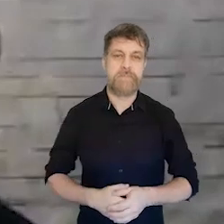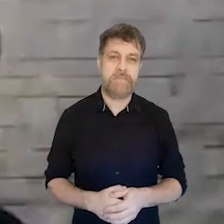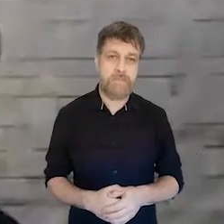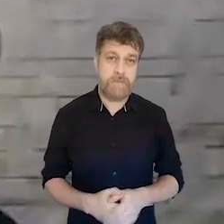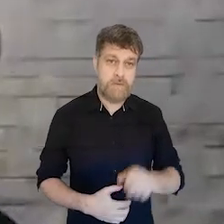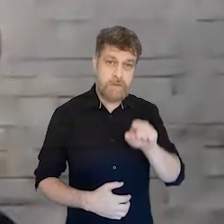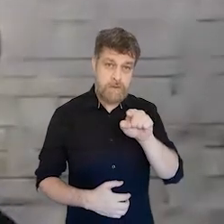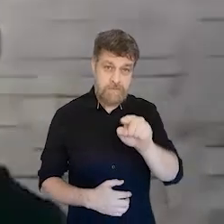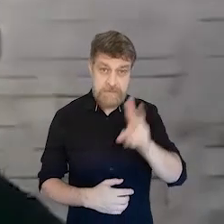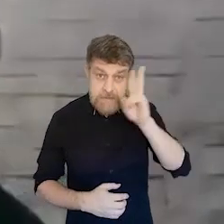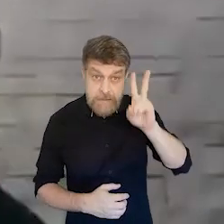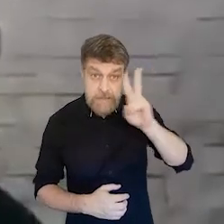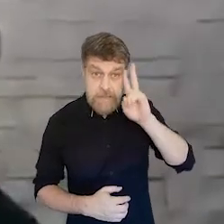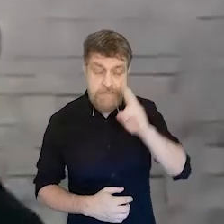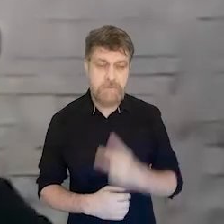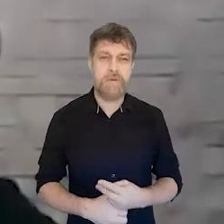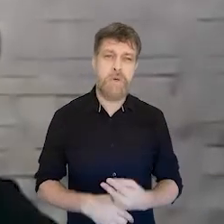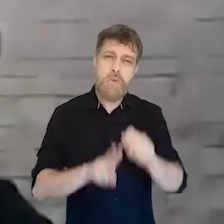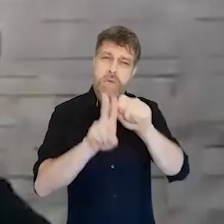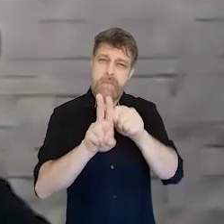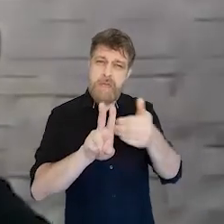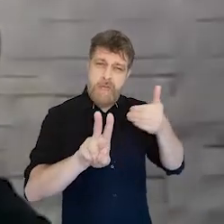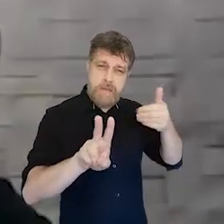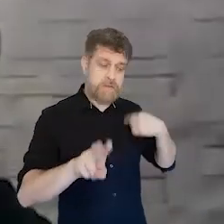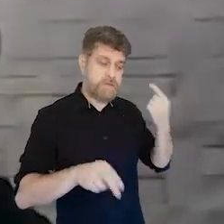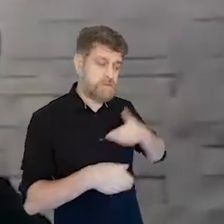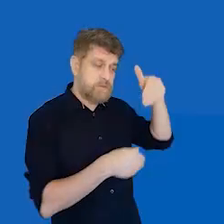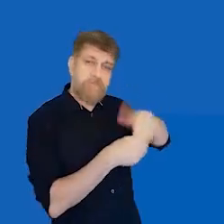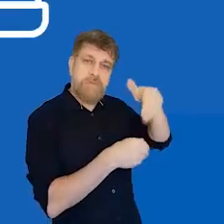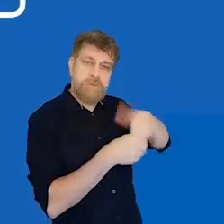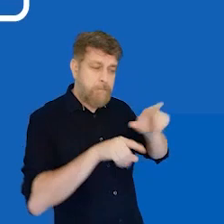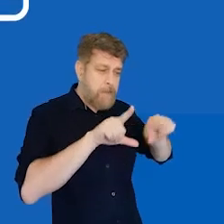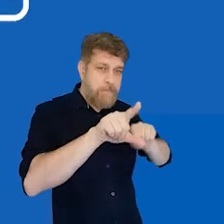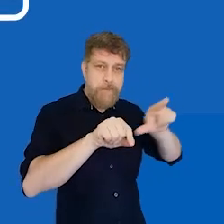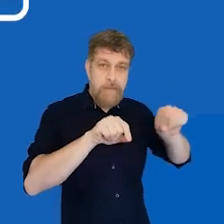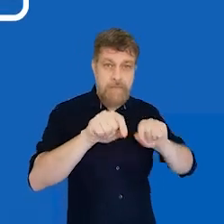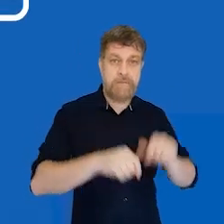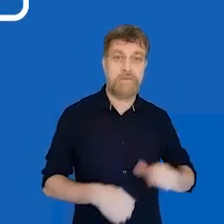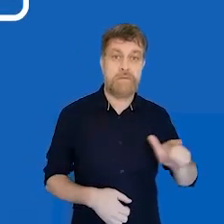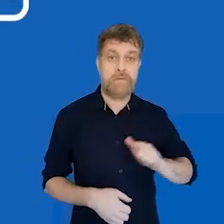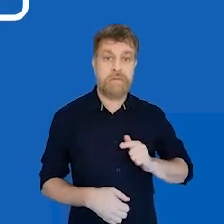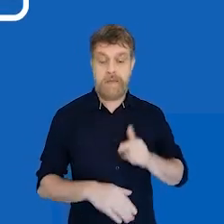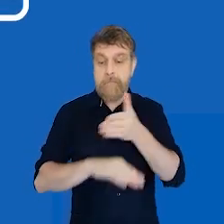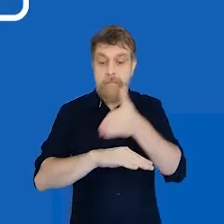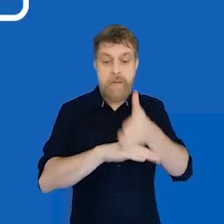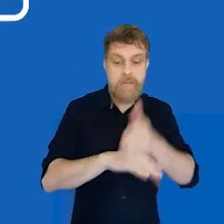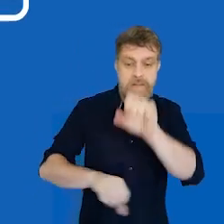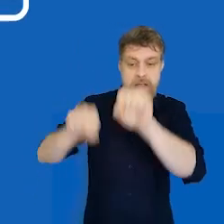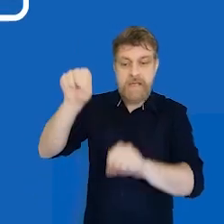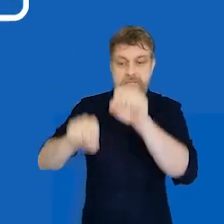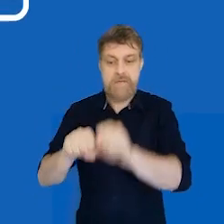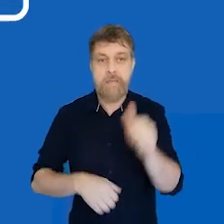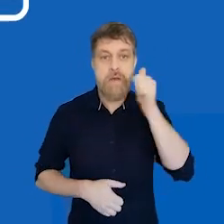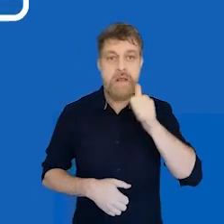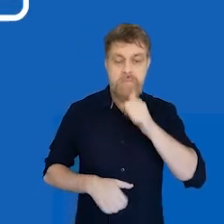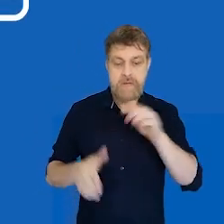Vocês devem se lembrar que, há uns dois meses atrás, a gente fez uma votação. O Women's Network foi até as fábricas, até as mulheres